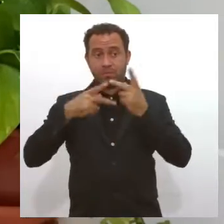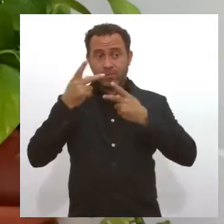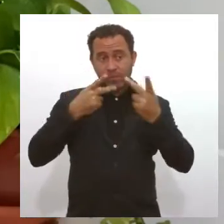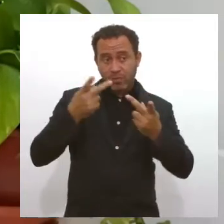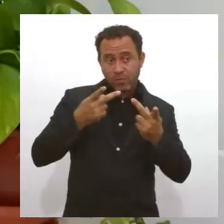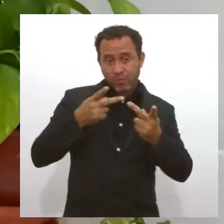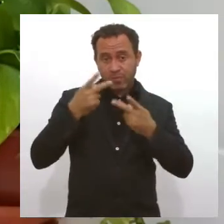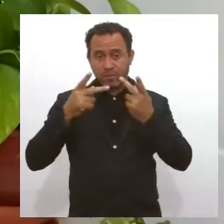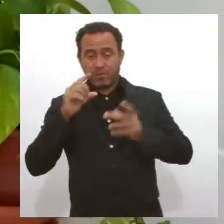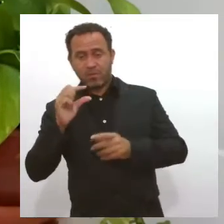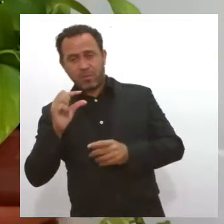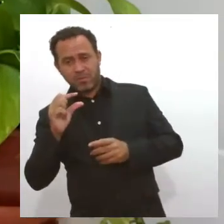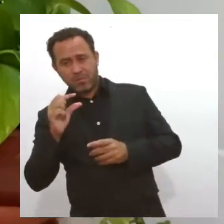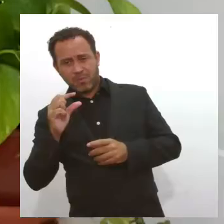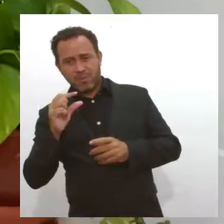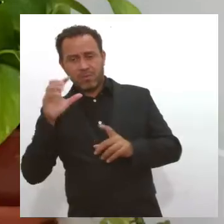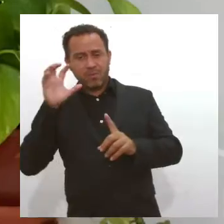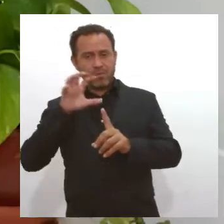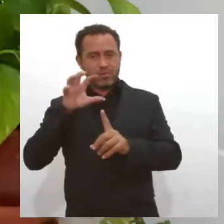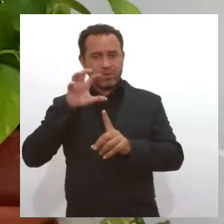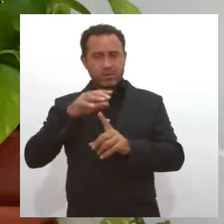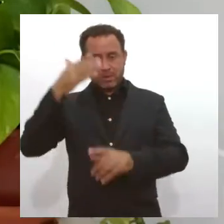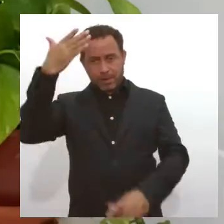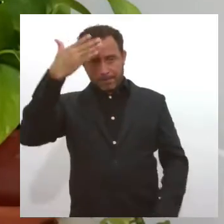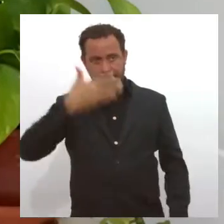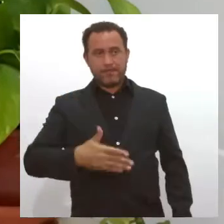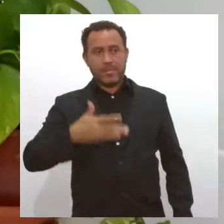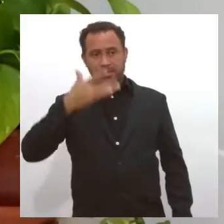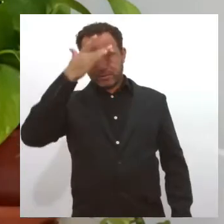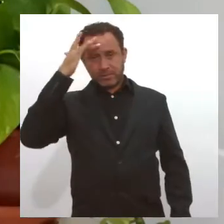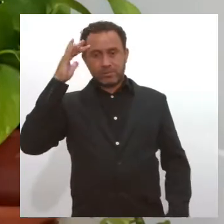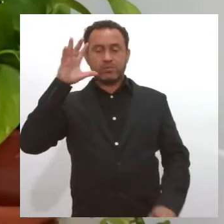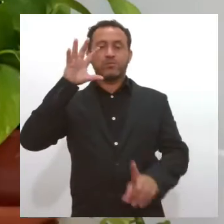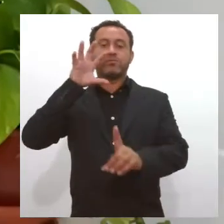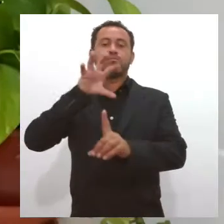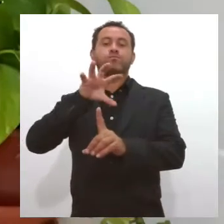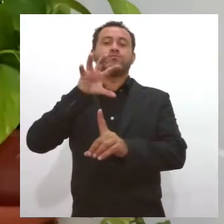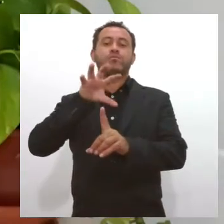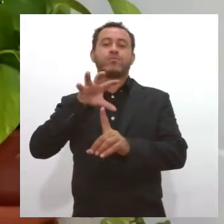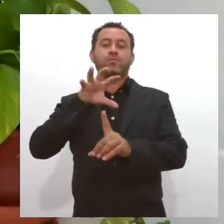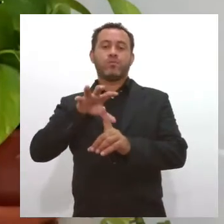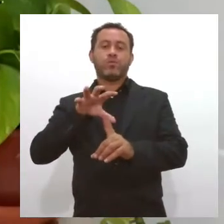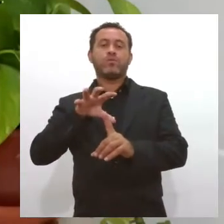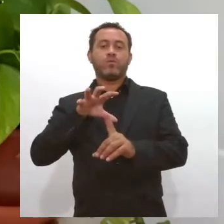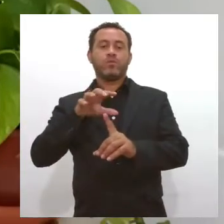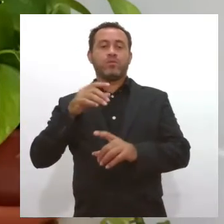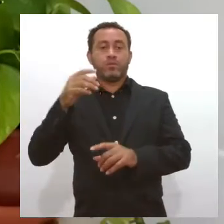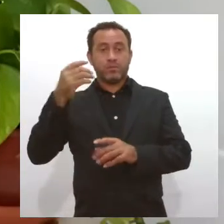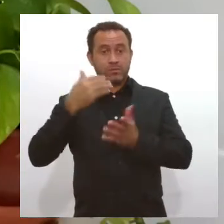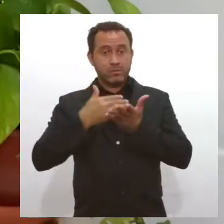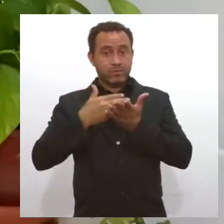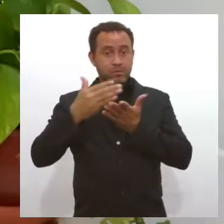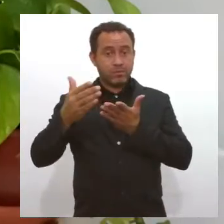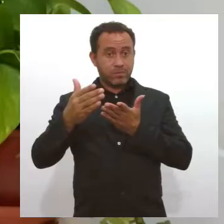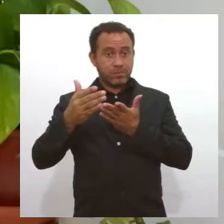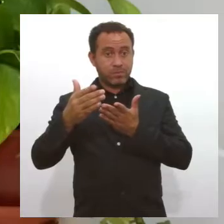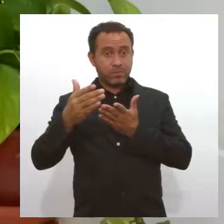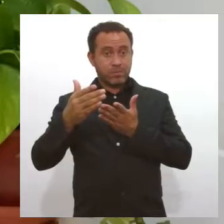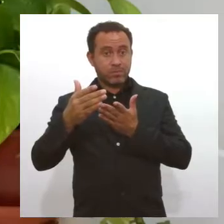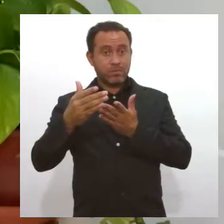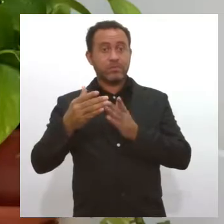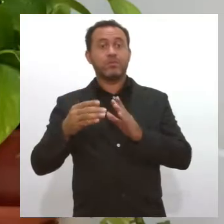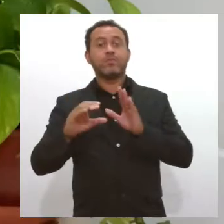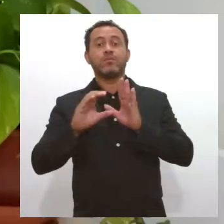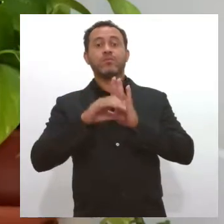se elas falam pouco. A presença de uma pessoa já é uma influência. Se nós partirmos do princípio da programação